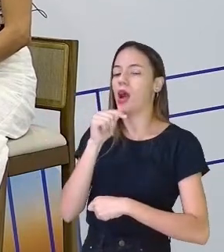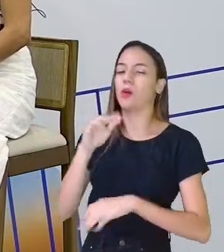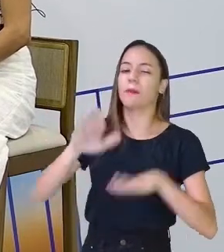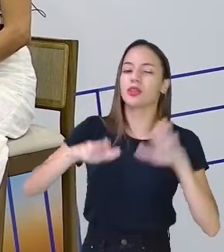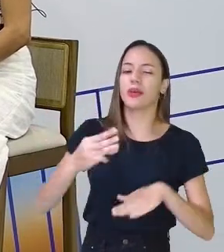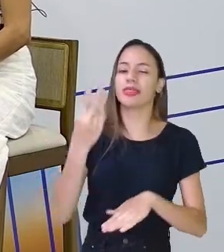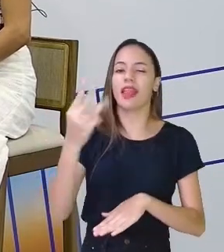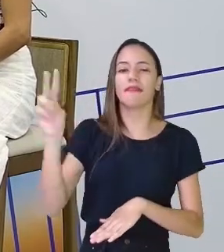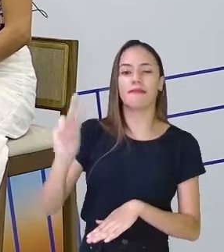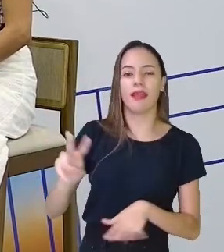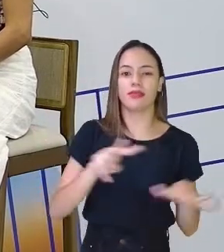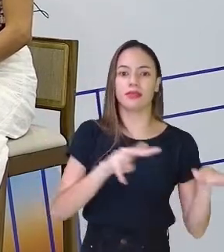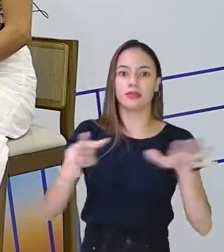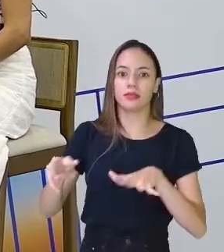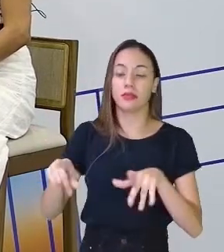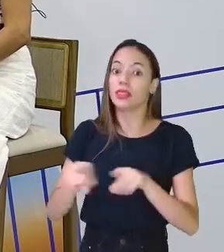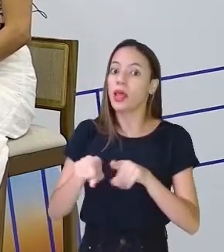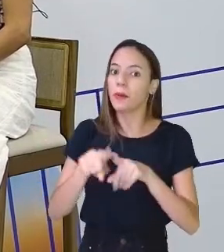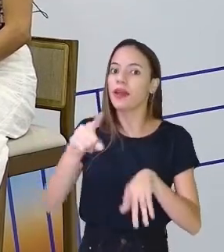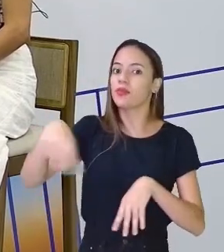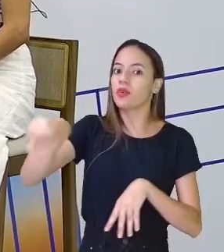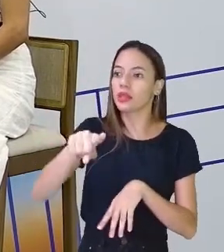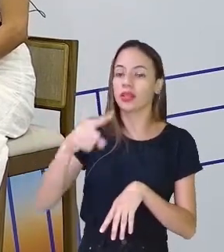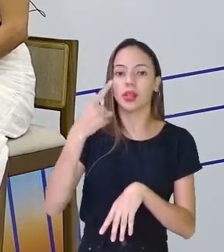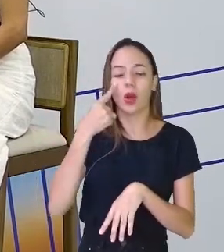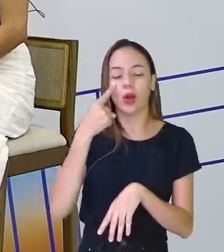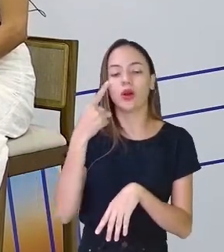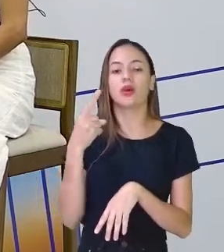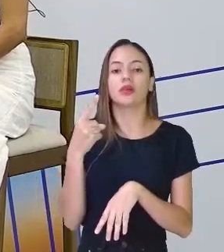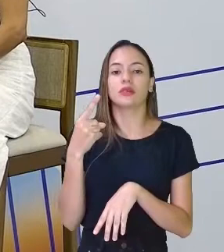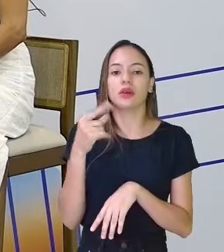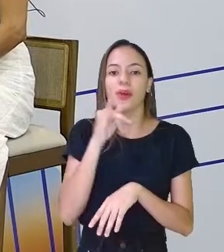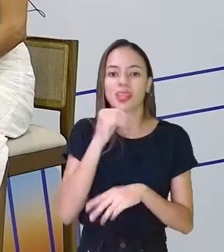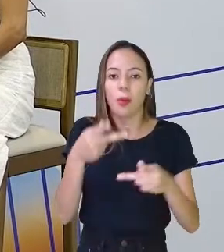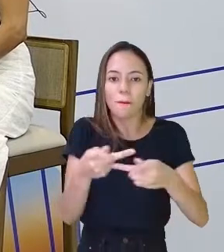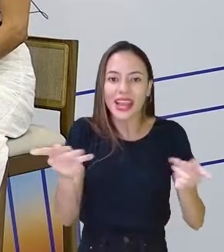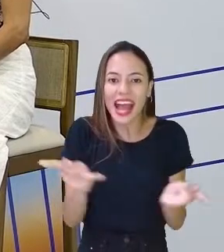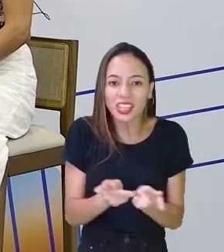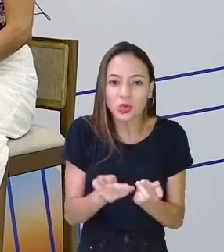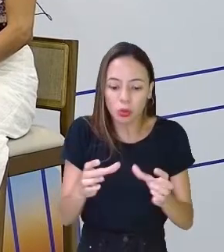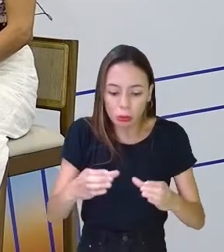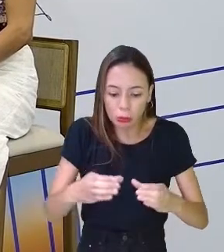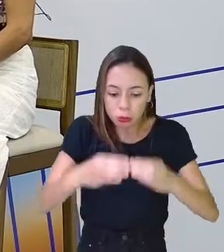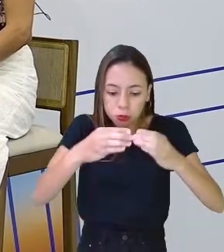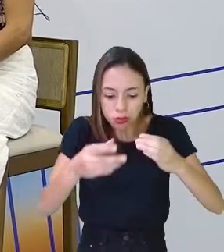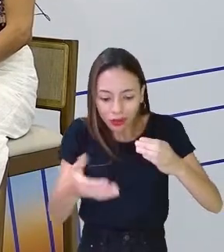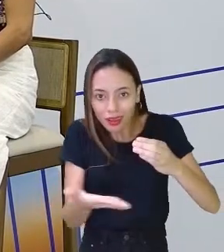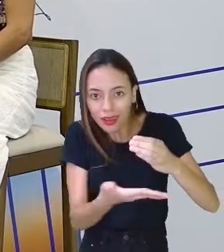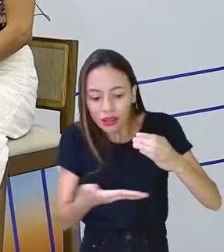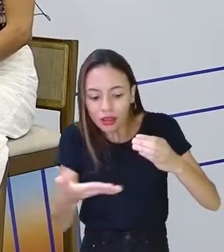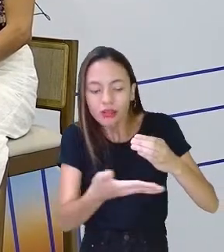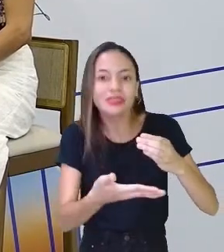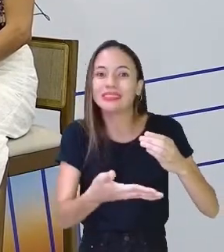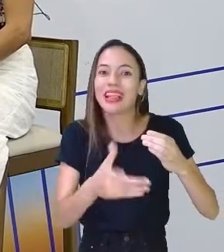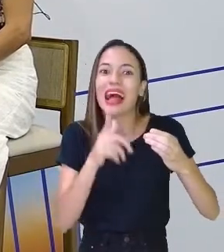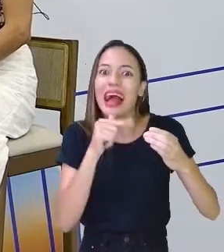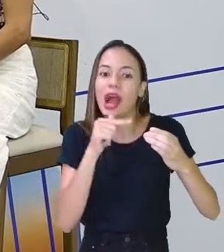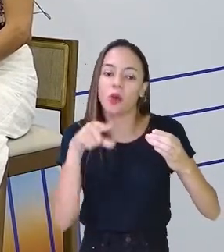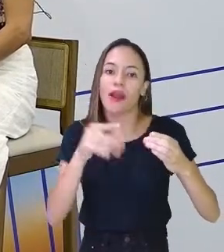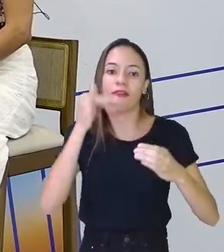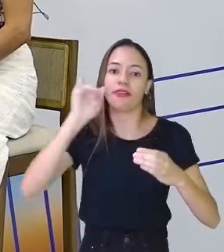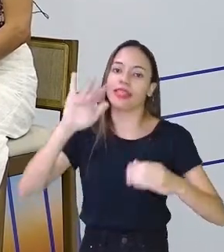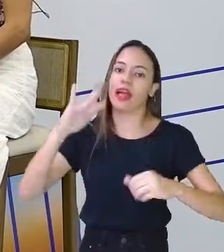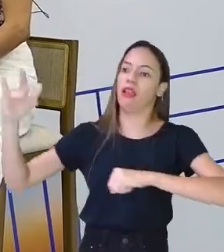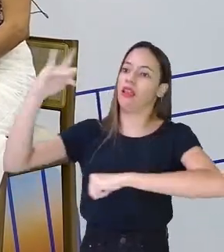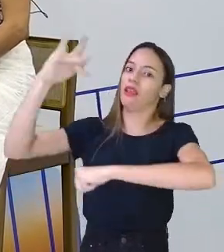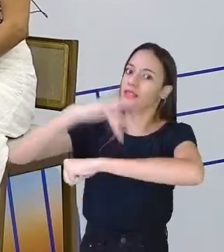por semana. E não coloquem um pratinho embaixo, pois acumula água para o danado do mosquito